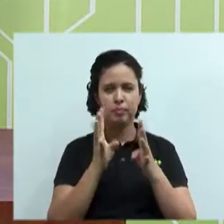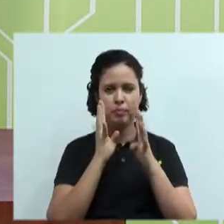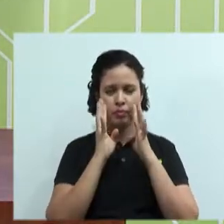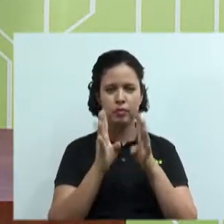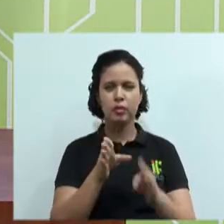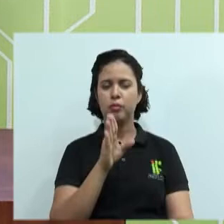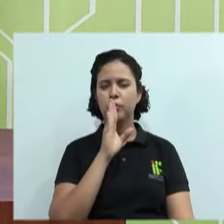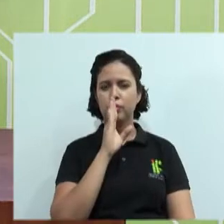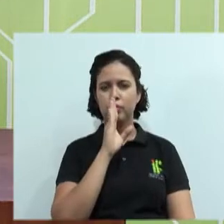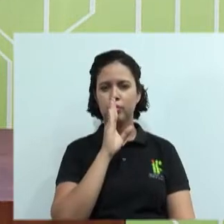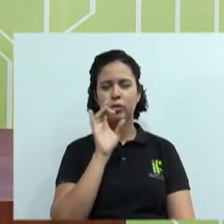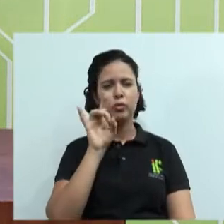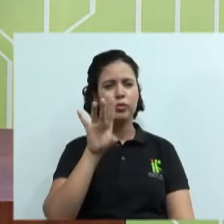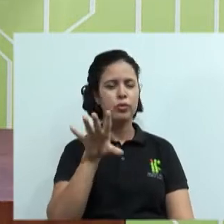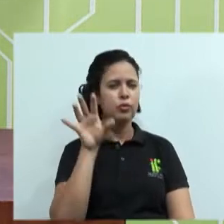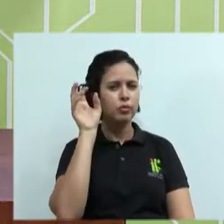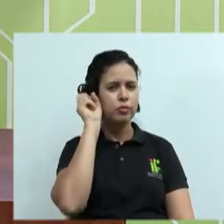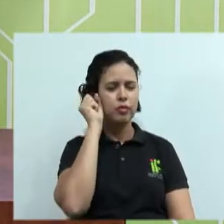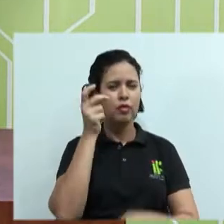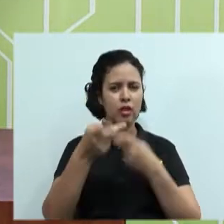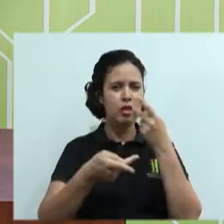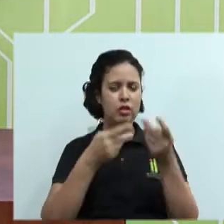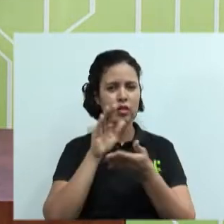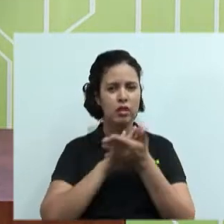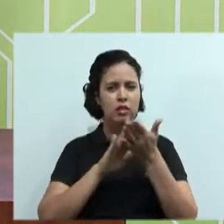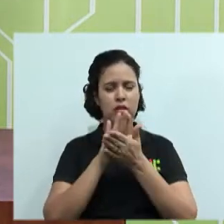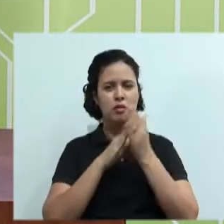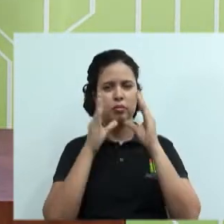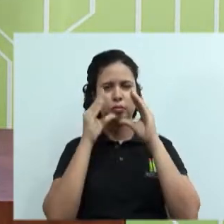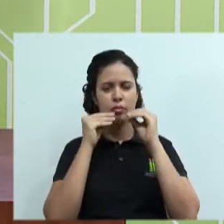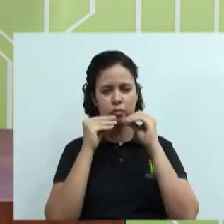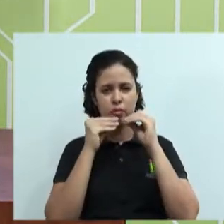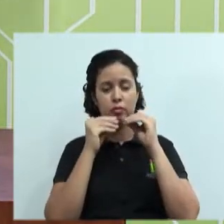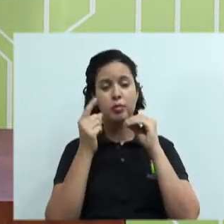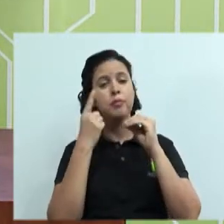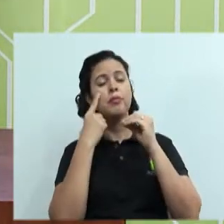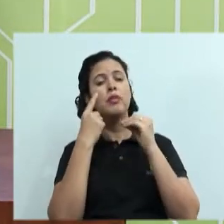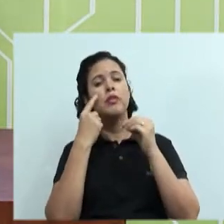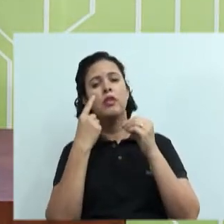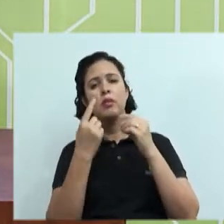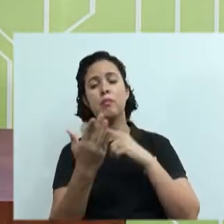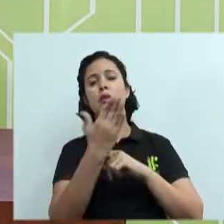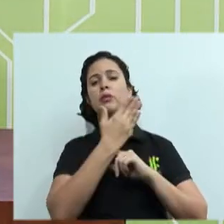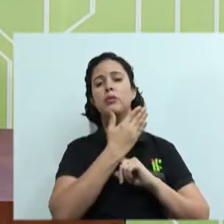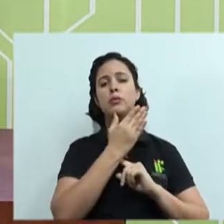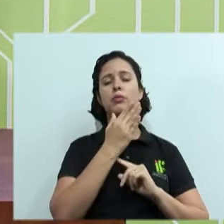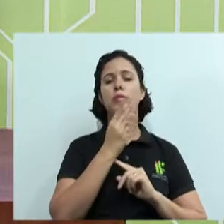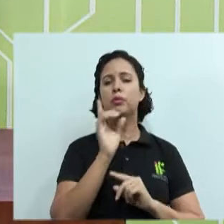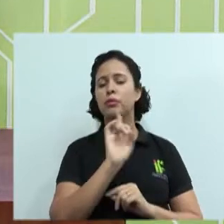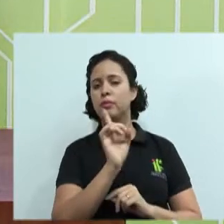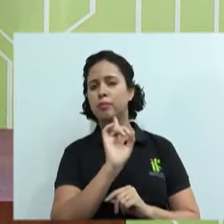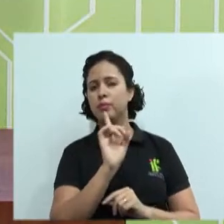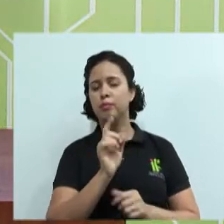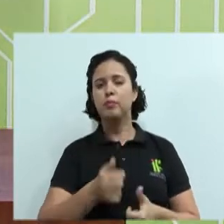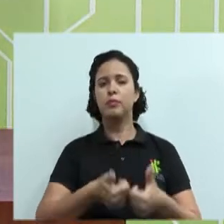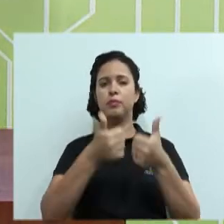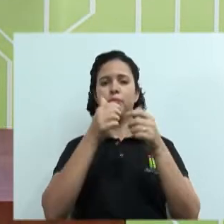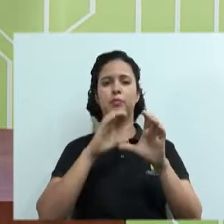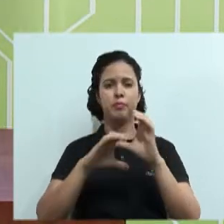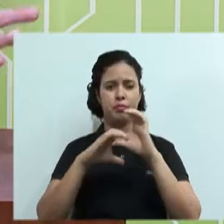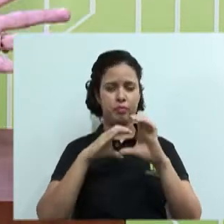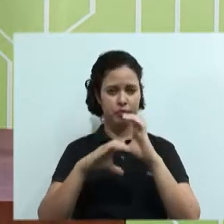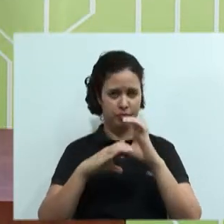ficasse ali um tempinho só ouvindo, sem falar nada, para saber se isso ia te ajudar ou não a melhorar o seu quesito de comunicação e de